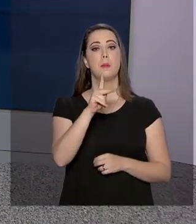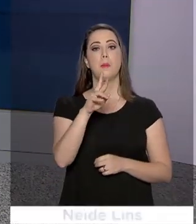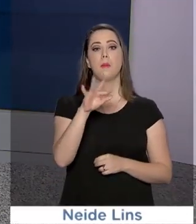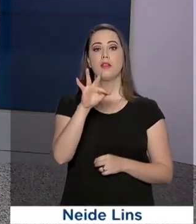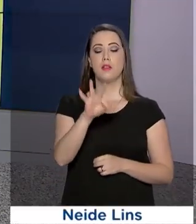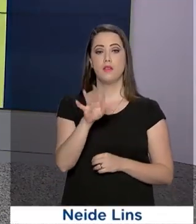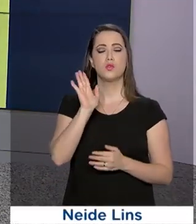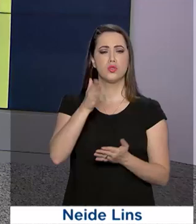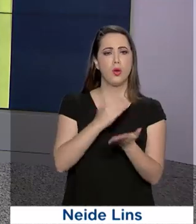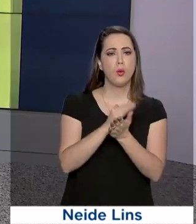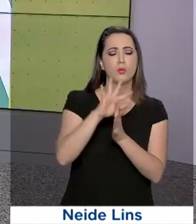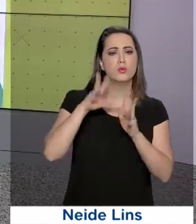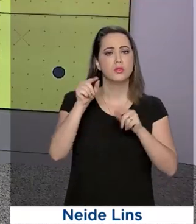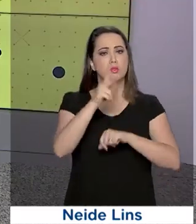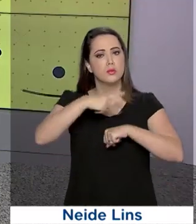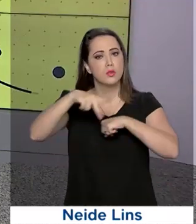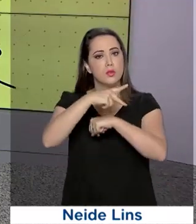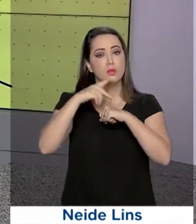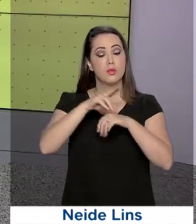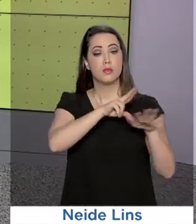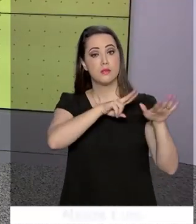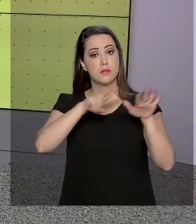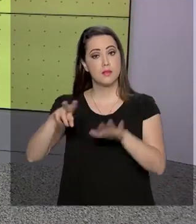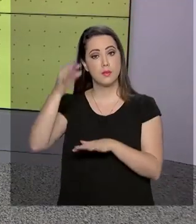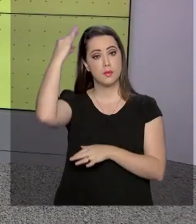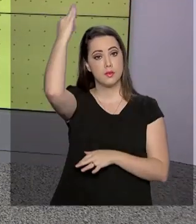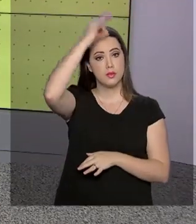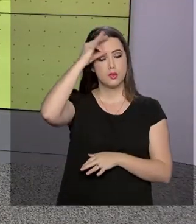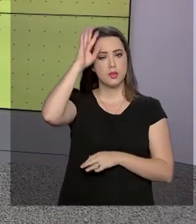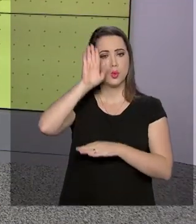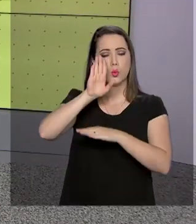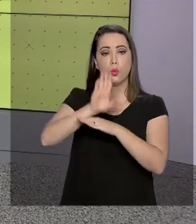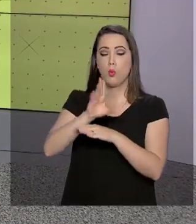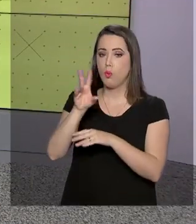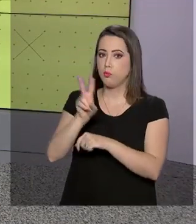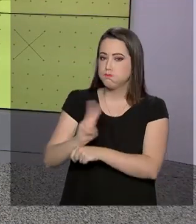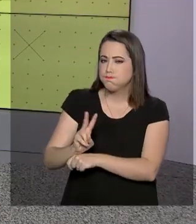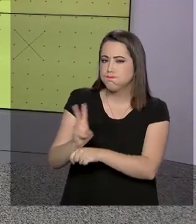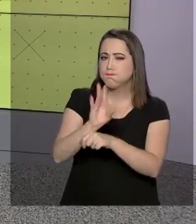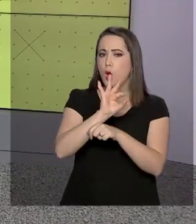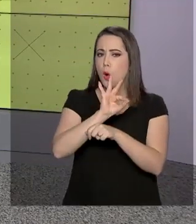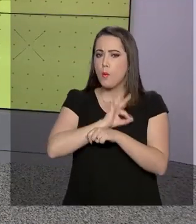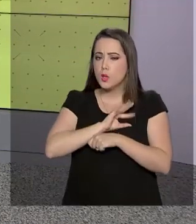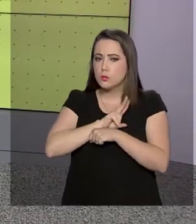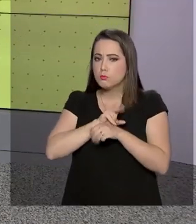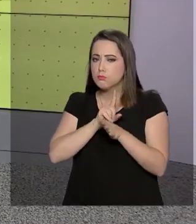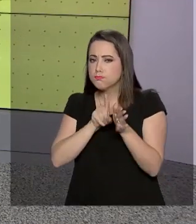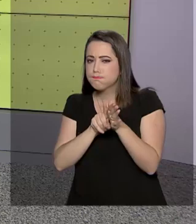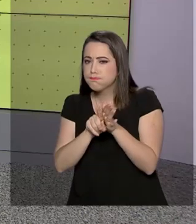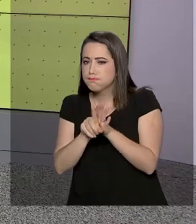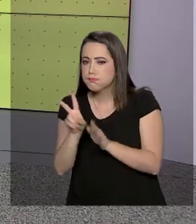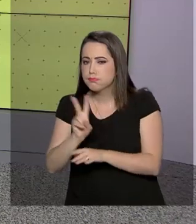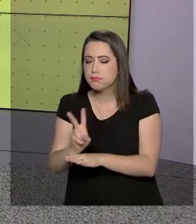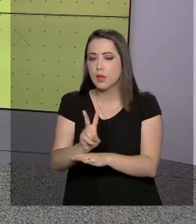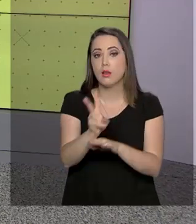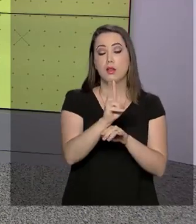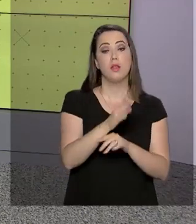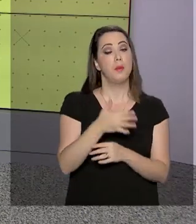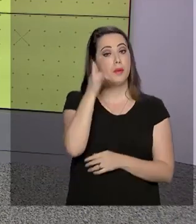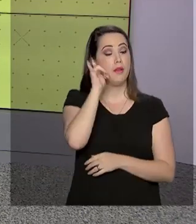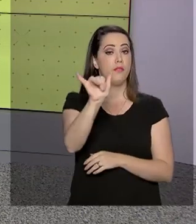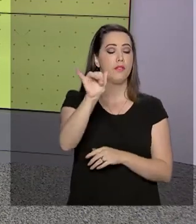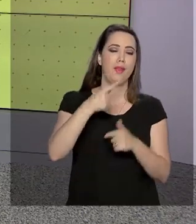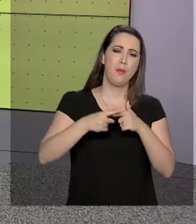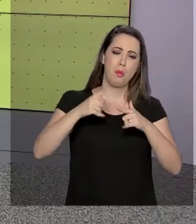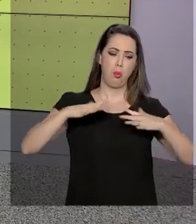iniciou em todo o país a operação Semana Santa com reforço no policiamento. E para prevenir acidentes durante o feriado,